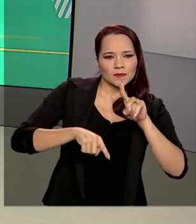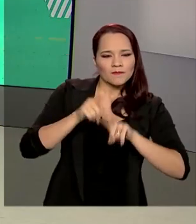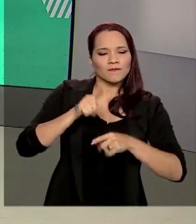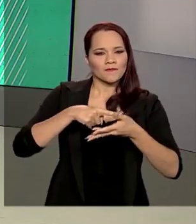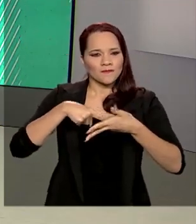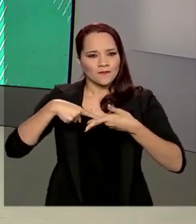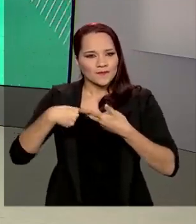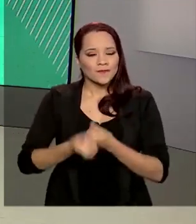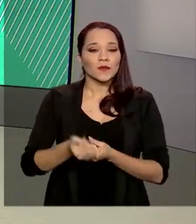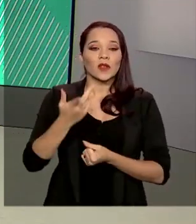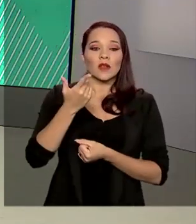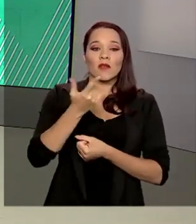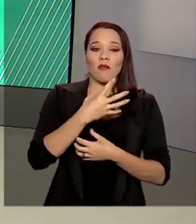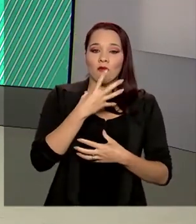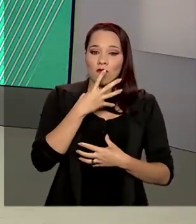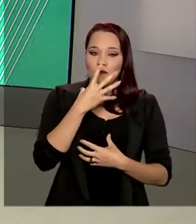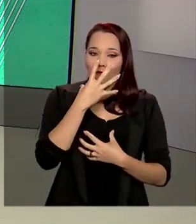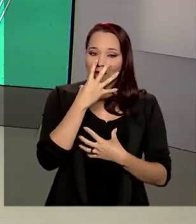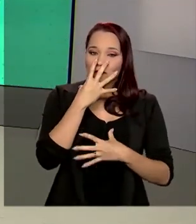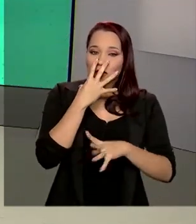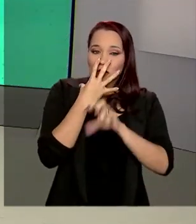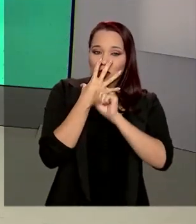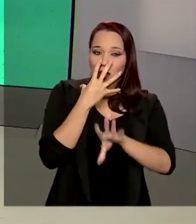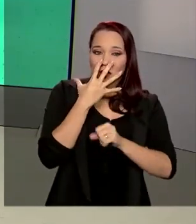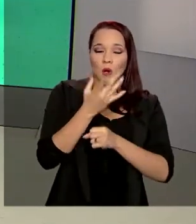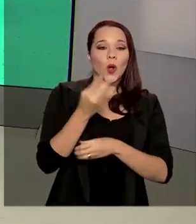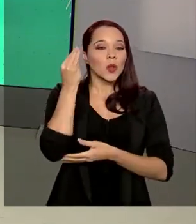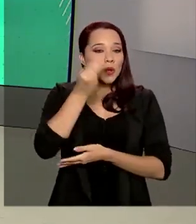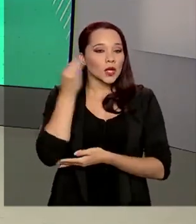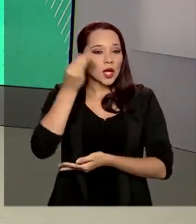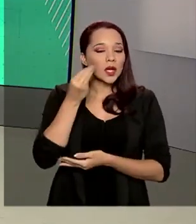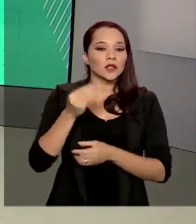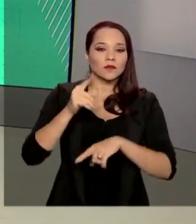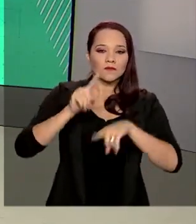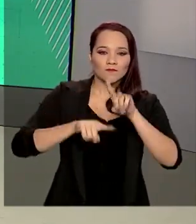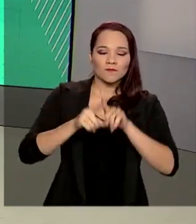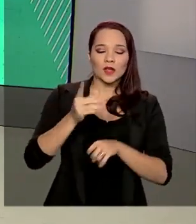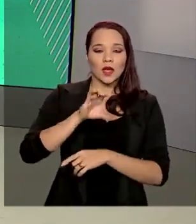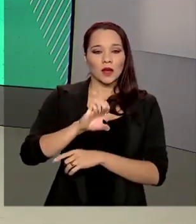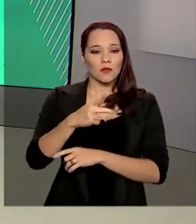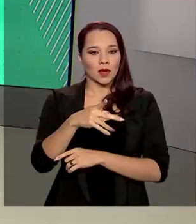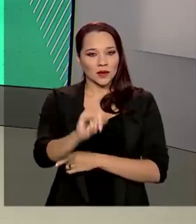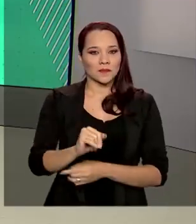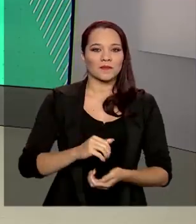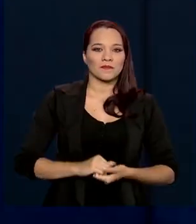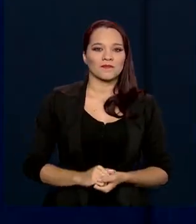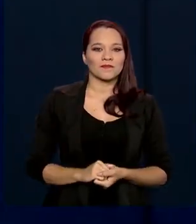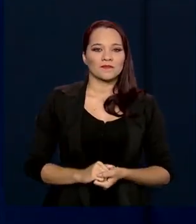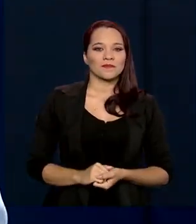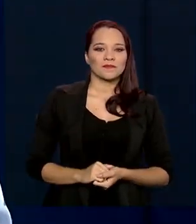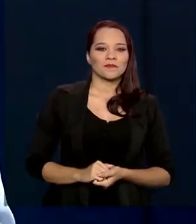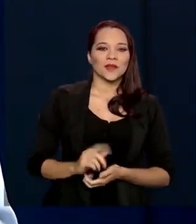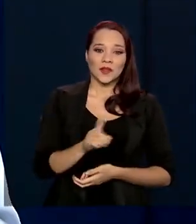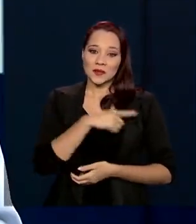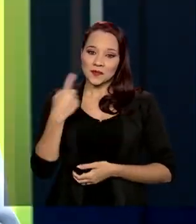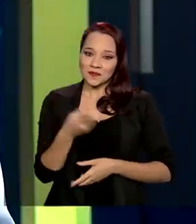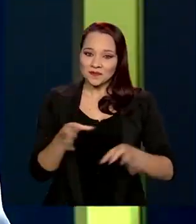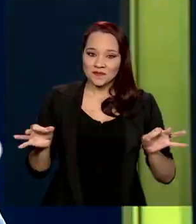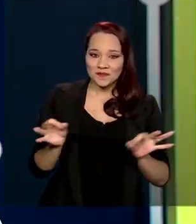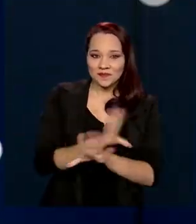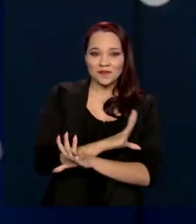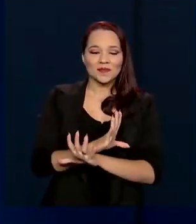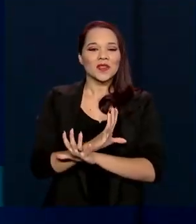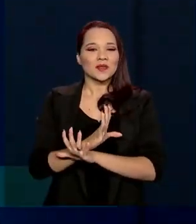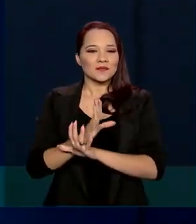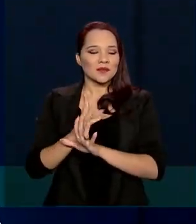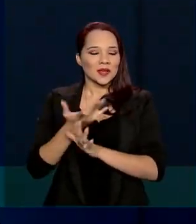ventiladores pulmonares, testes de diagnóstico e equipamentos de proteção individual. O governo agora fica